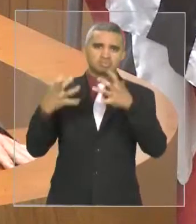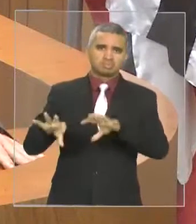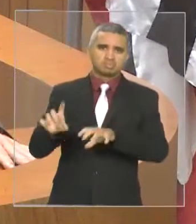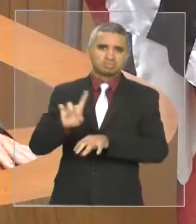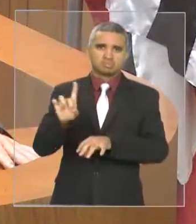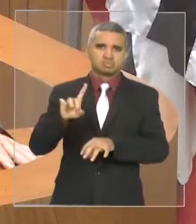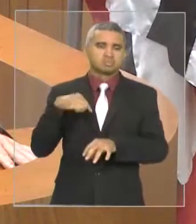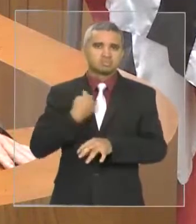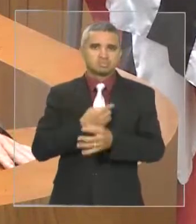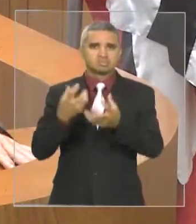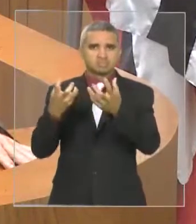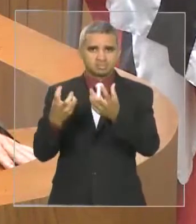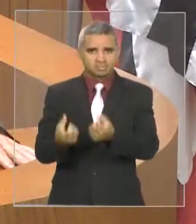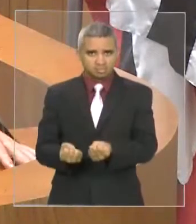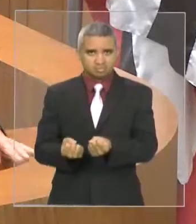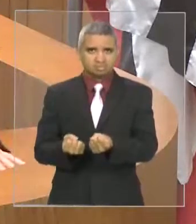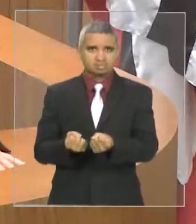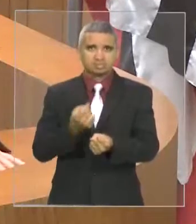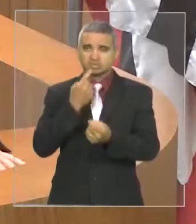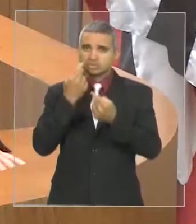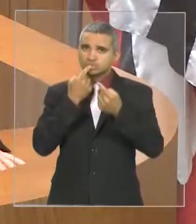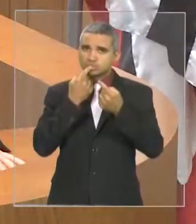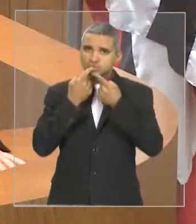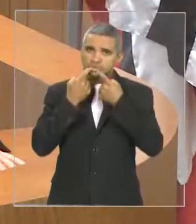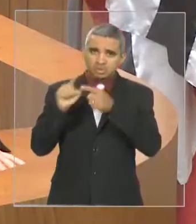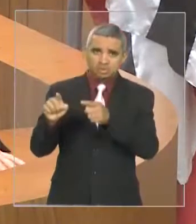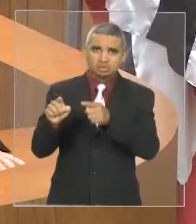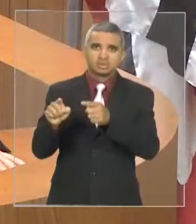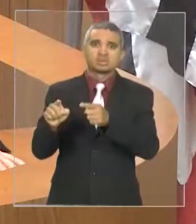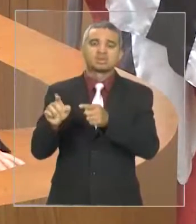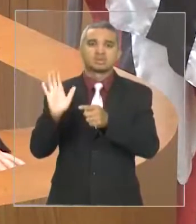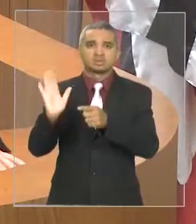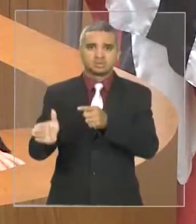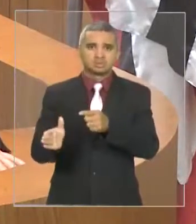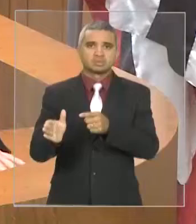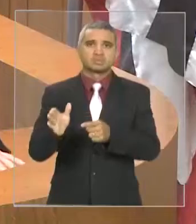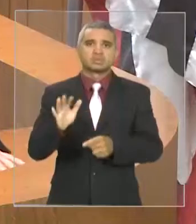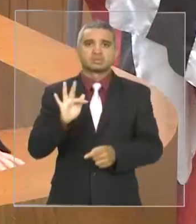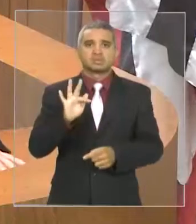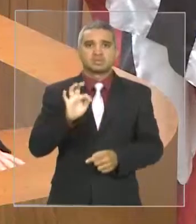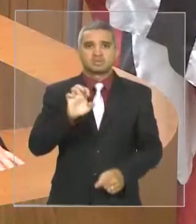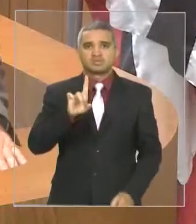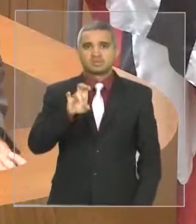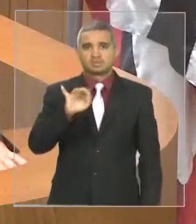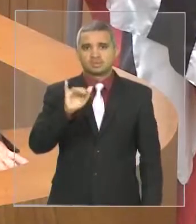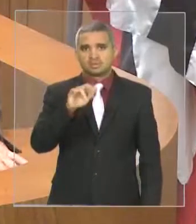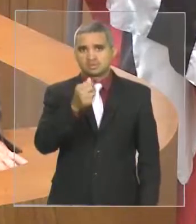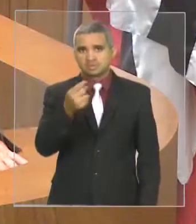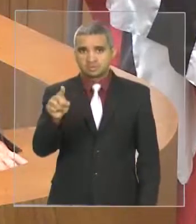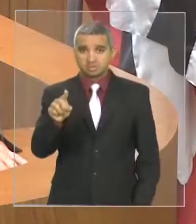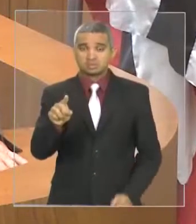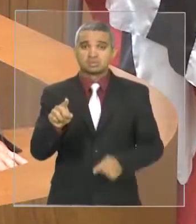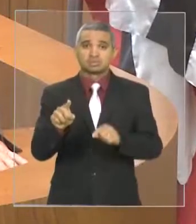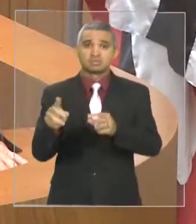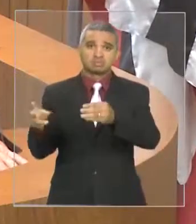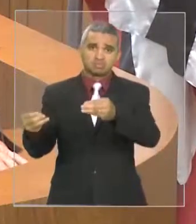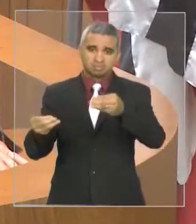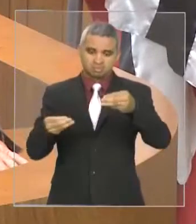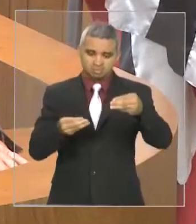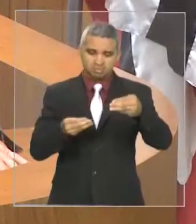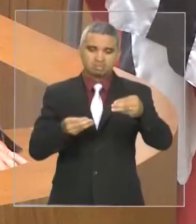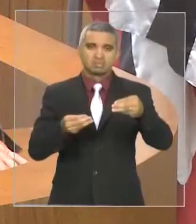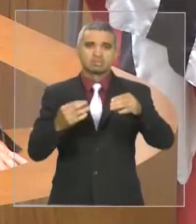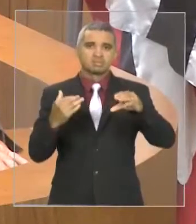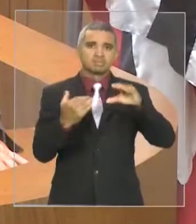denúncia foi feita à Federação. A Federação, como é o correto, encaminhou ao